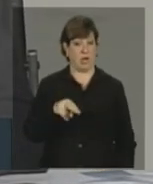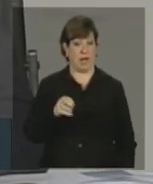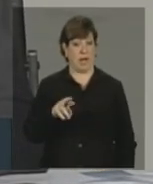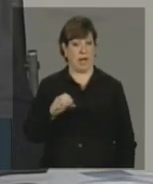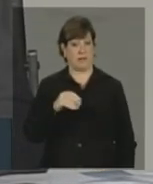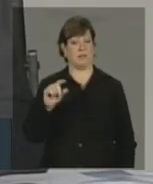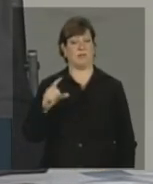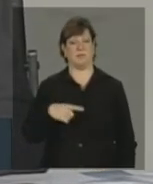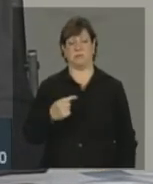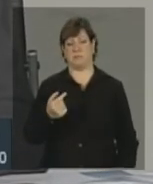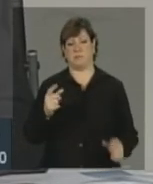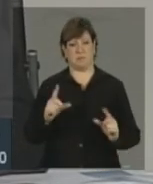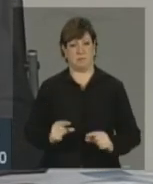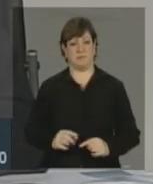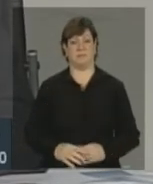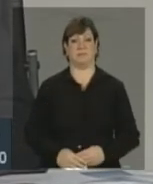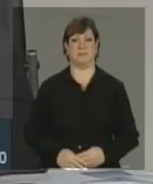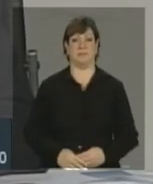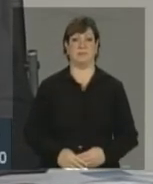a nossa avaliação. Secretário?